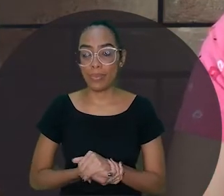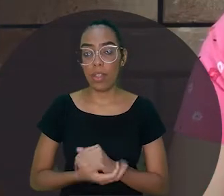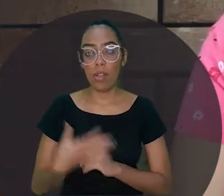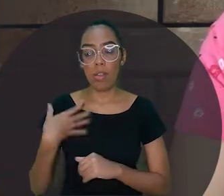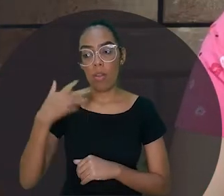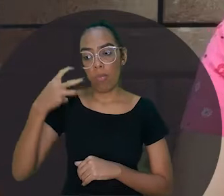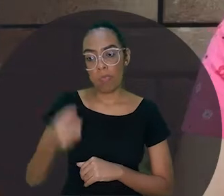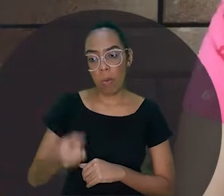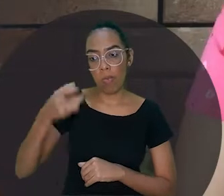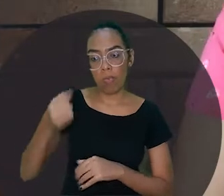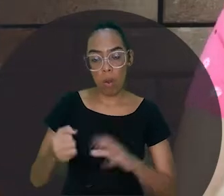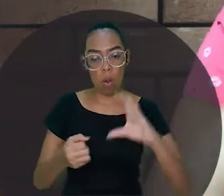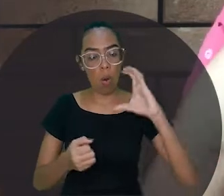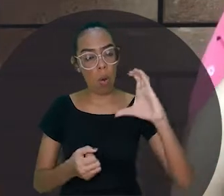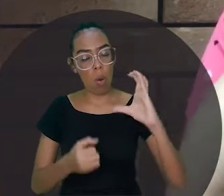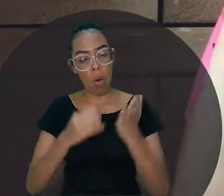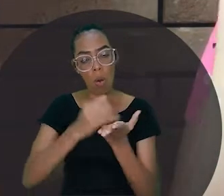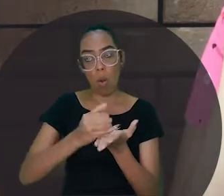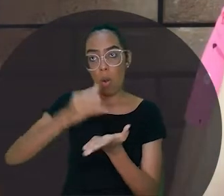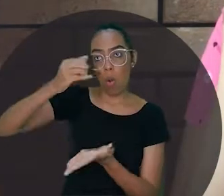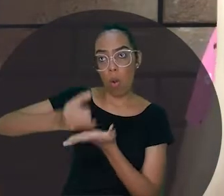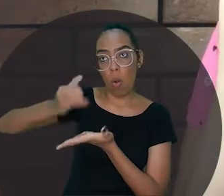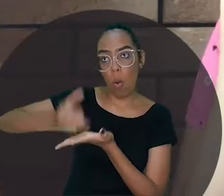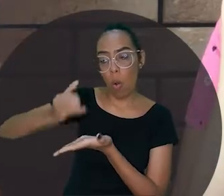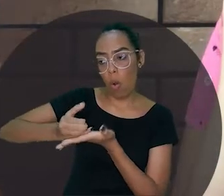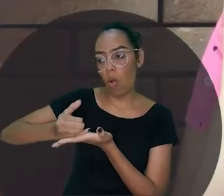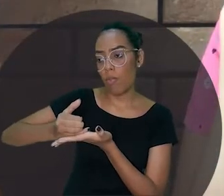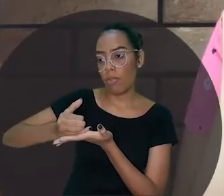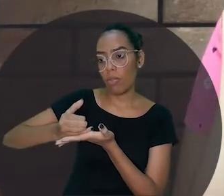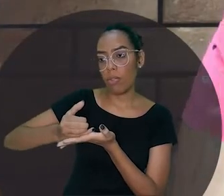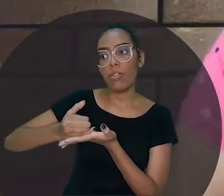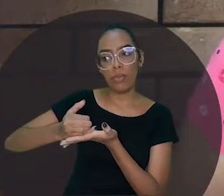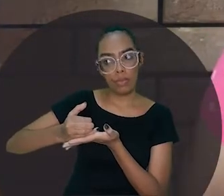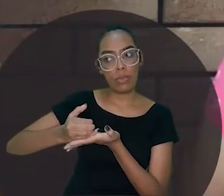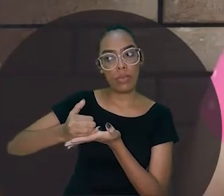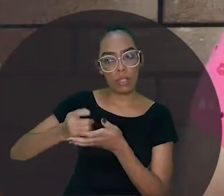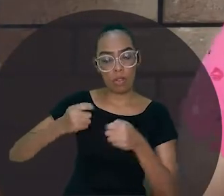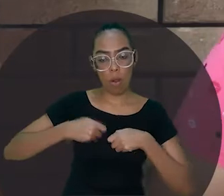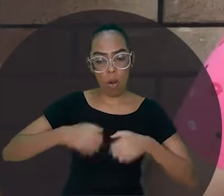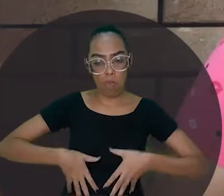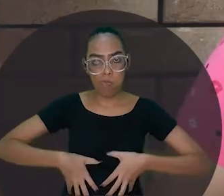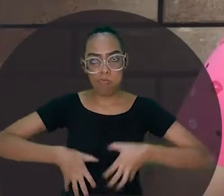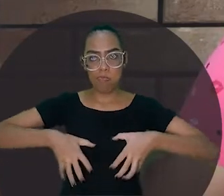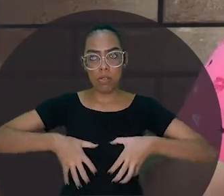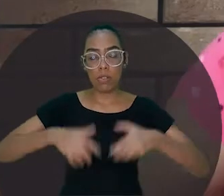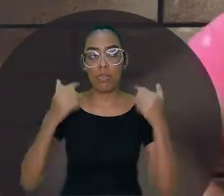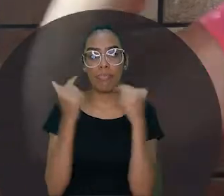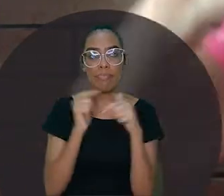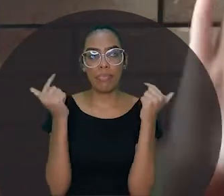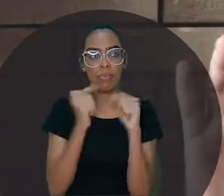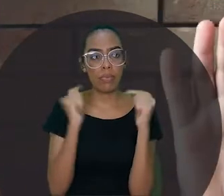tetas da onça e tirou um copo, uma xícara de leite. E ainda mamou na onça até se fartar.